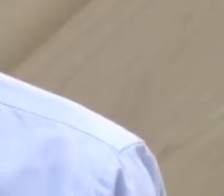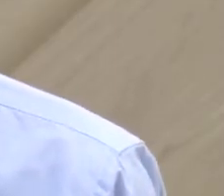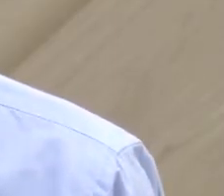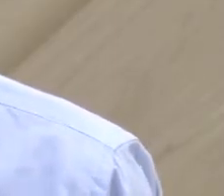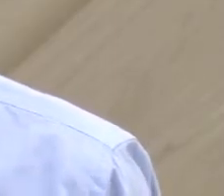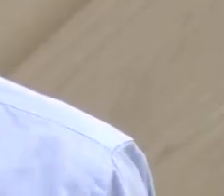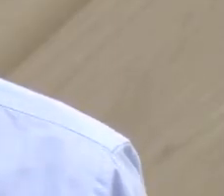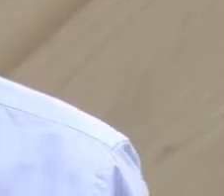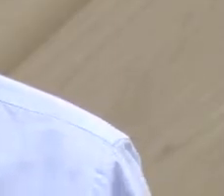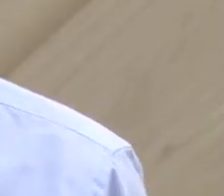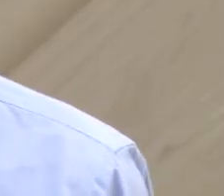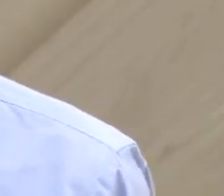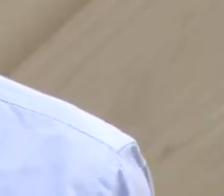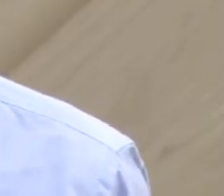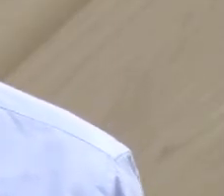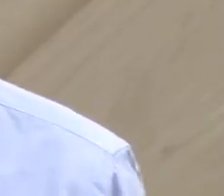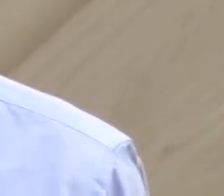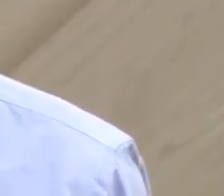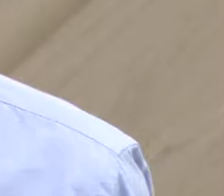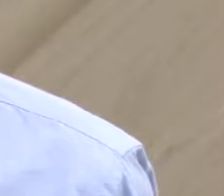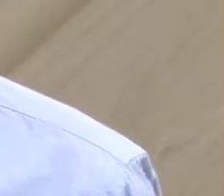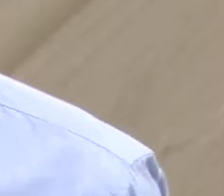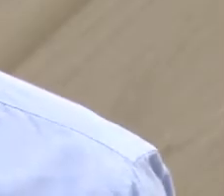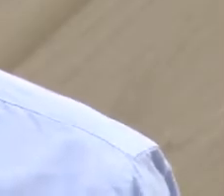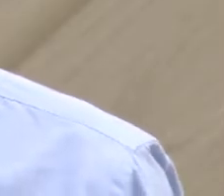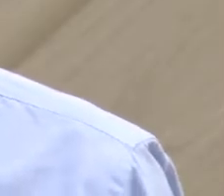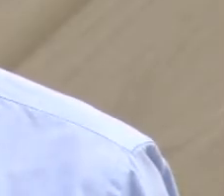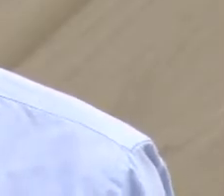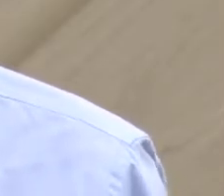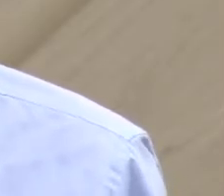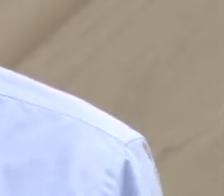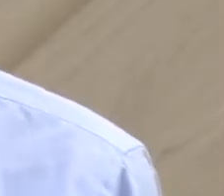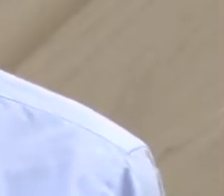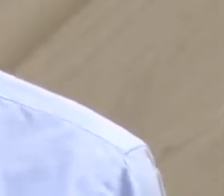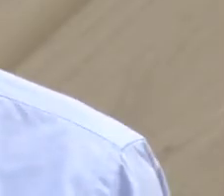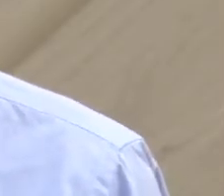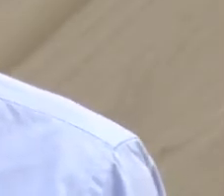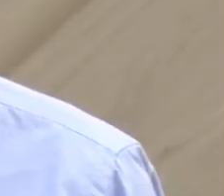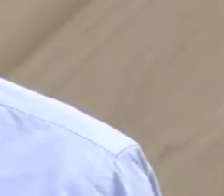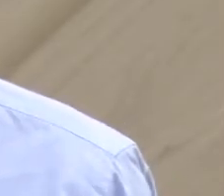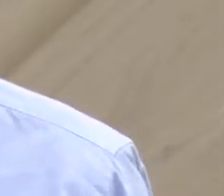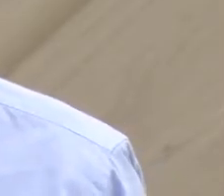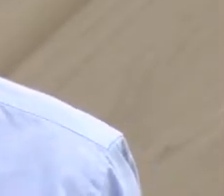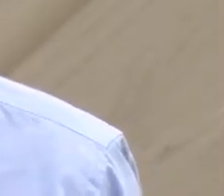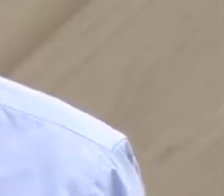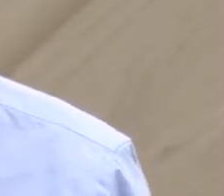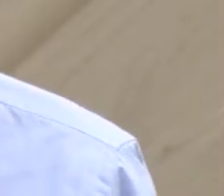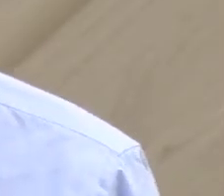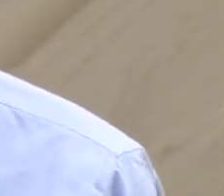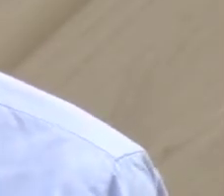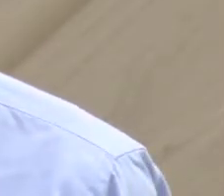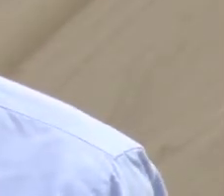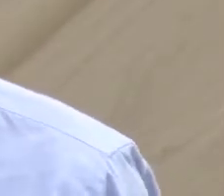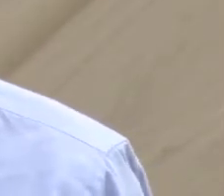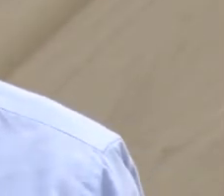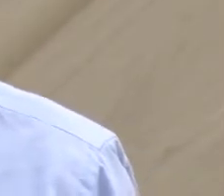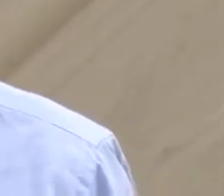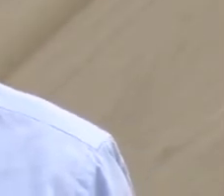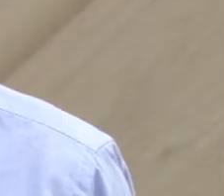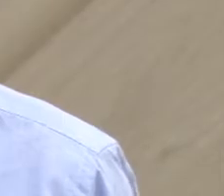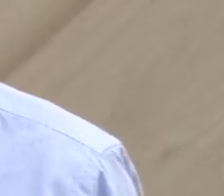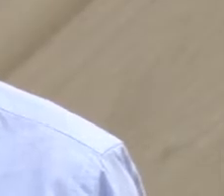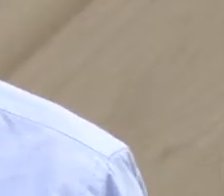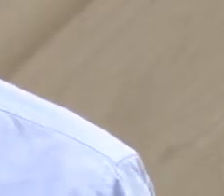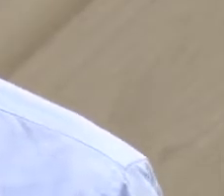ciclismo e a corrida. Como é um esporte muito completo, né, e complexo por causa desses três esportes, você demanda um pouco mais de tempo.